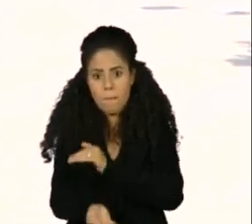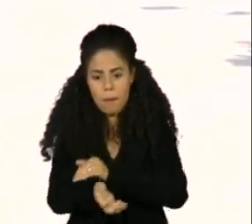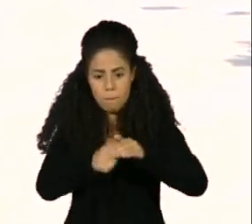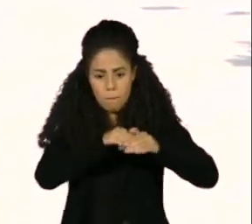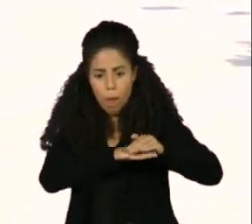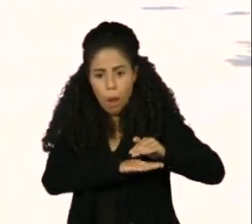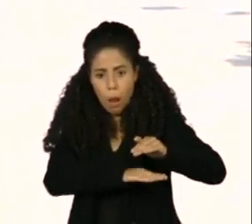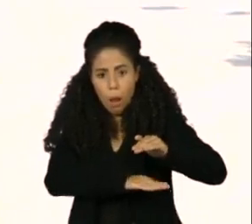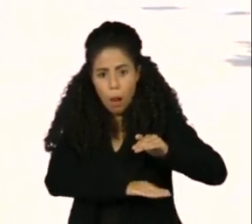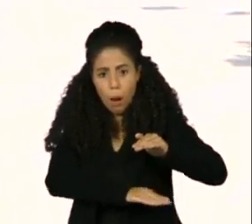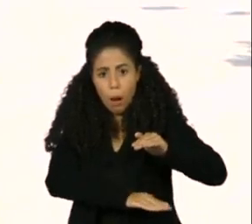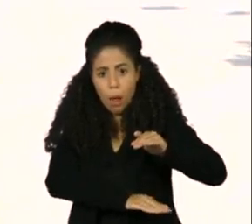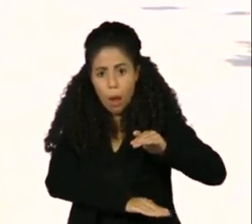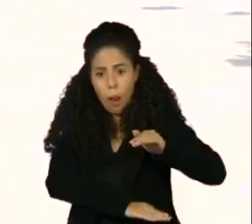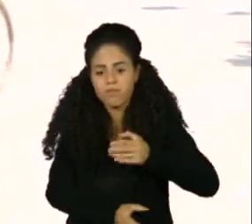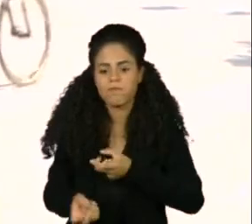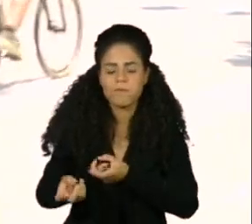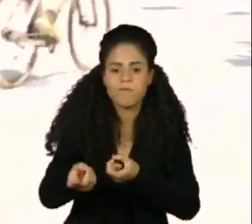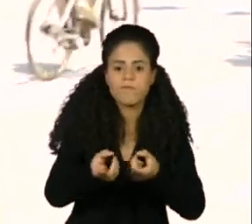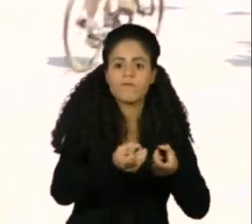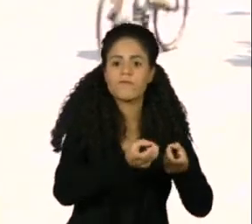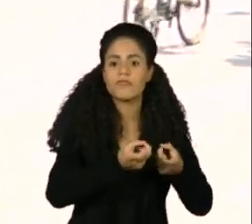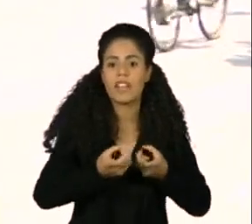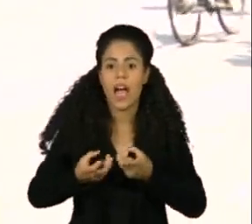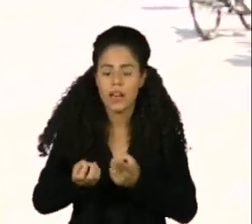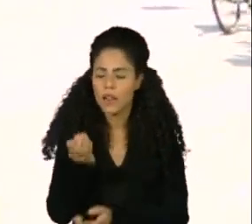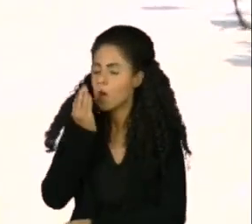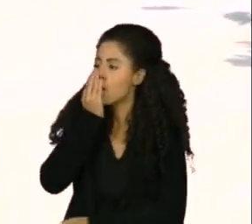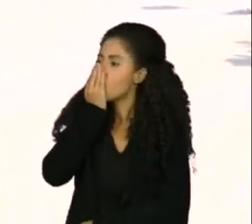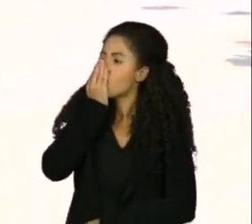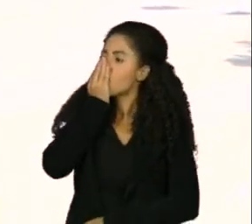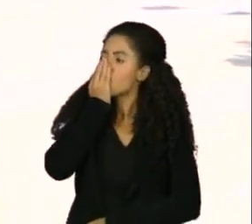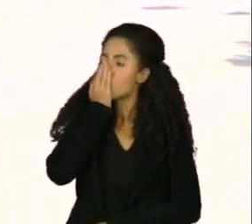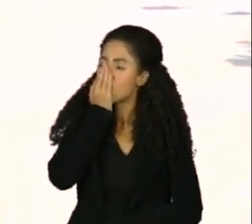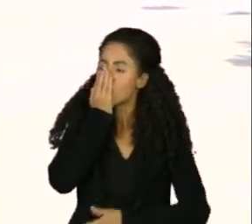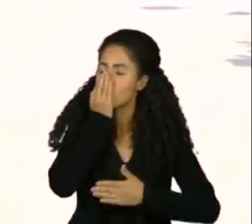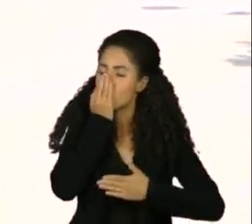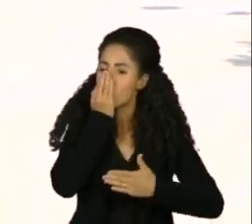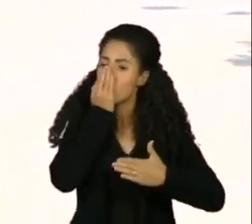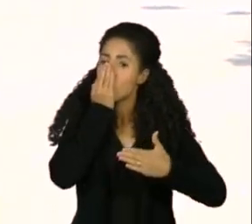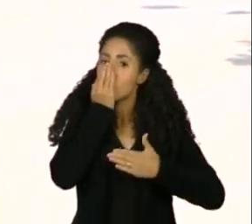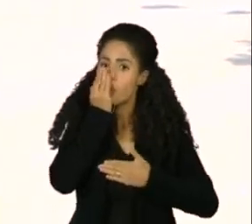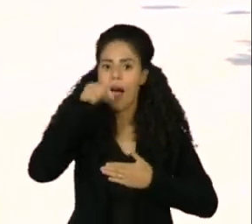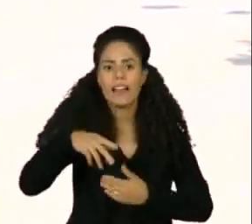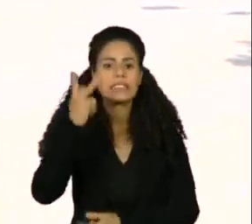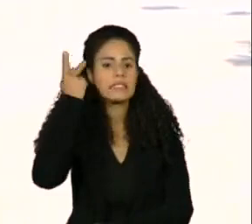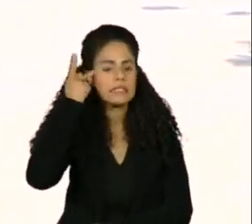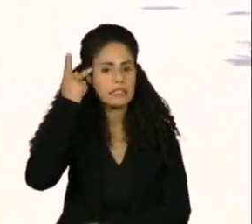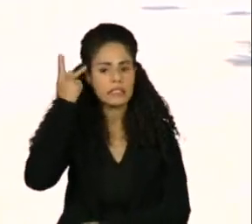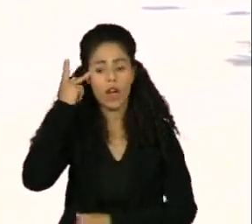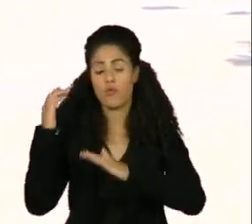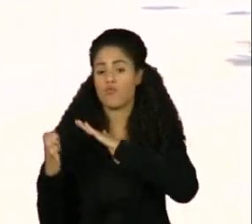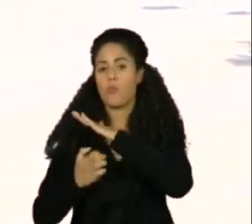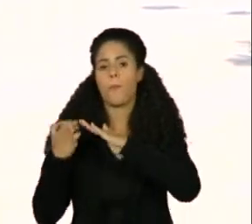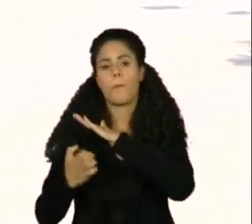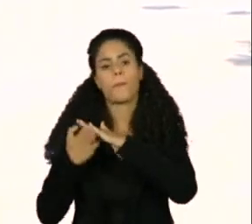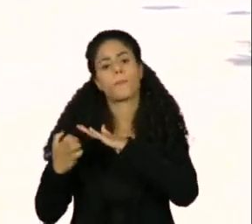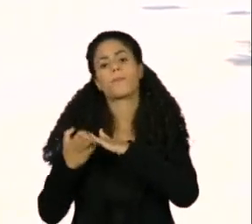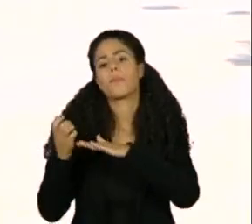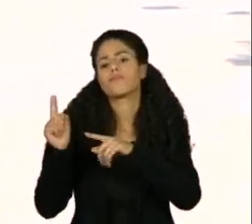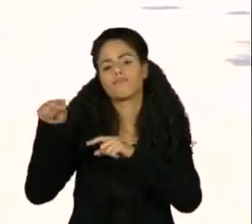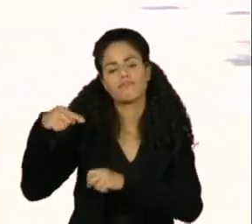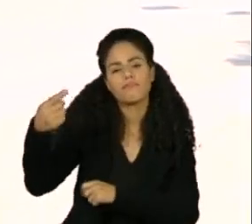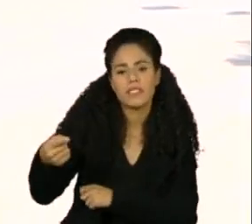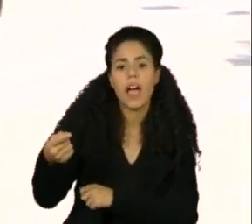na compra de 1.280 ventiladores pulmonares pelo Estado de São Paulo de uma empresa estrangeira com sócios